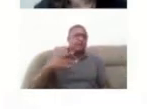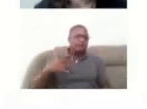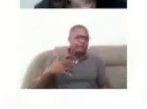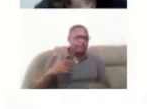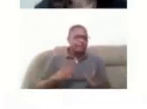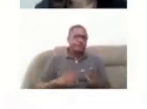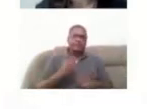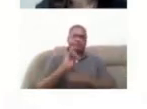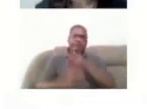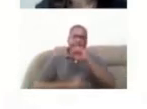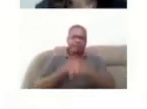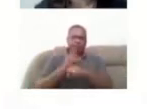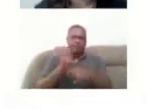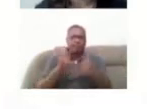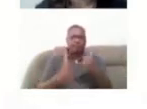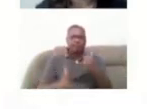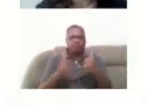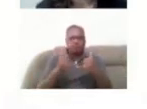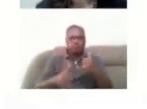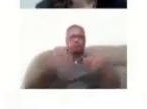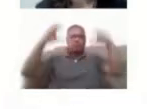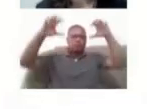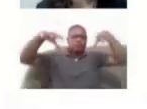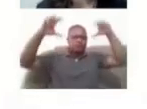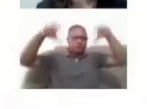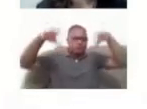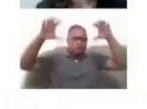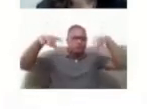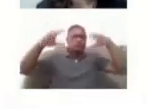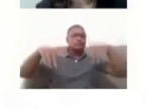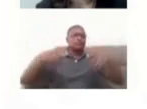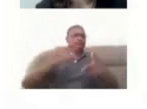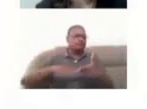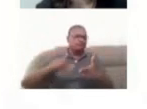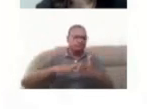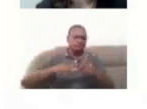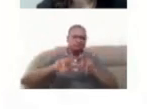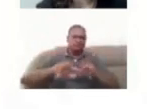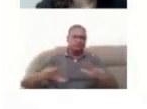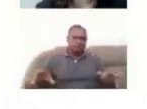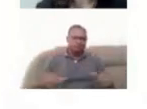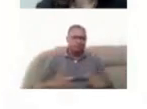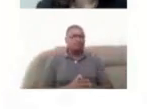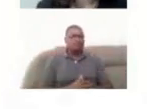internet oscilando, né, chuva que vem, então várias coisas, tá?